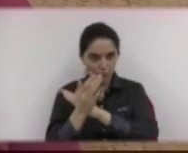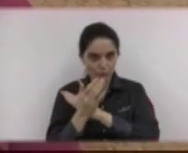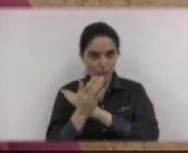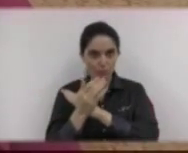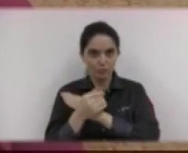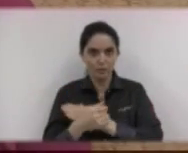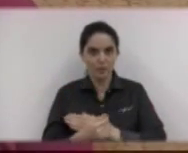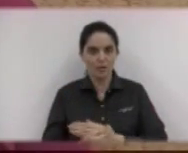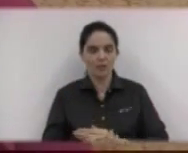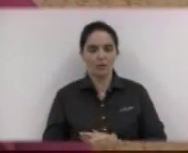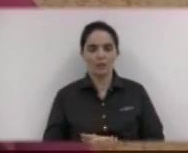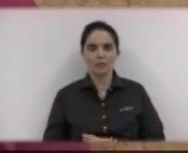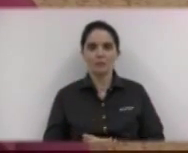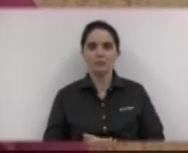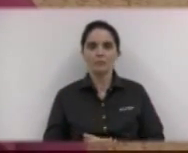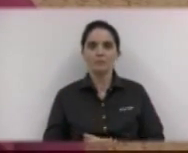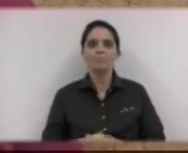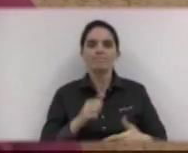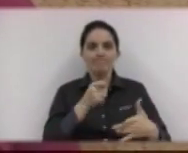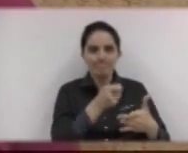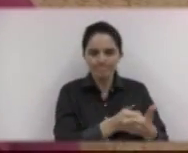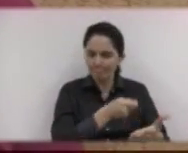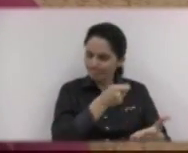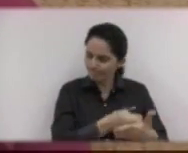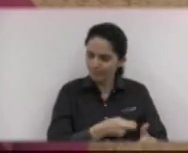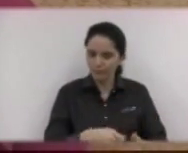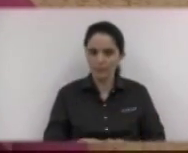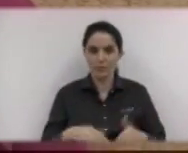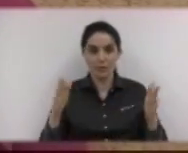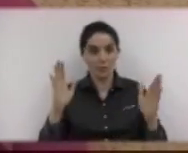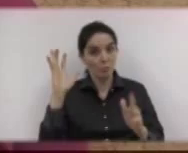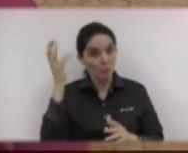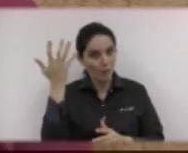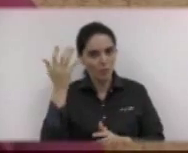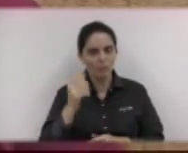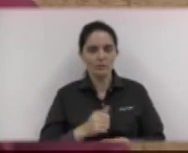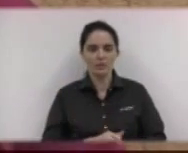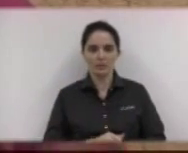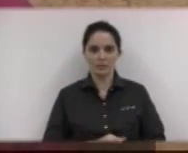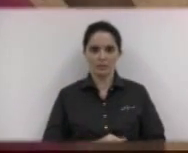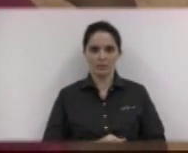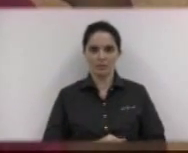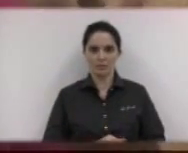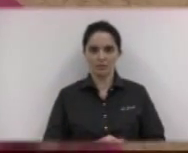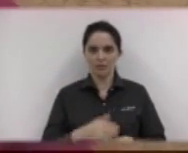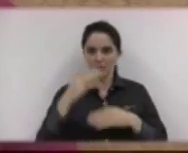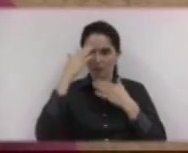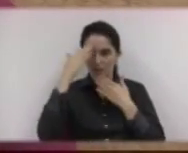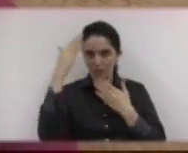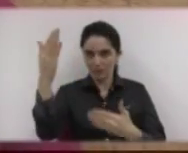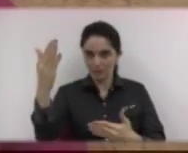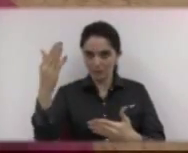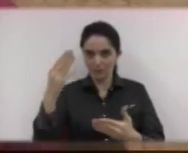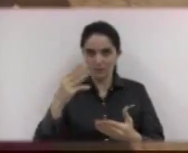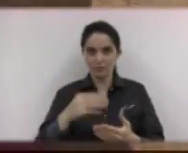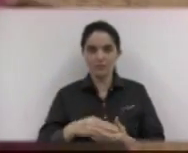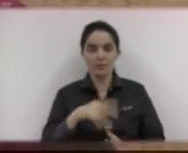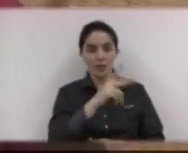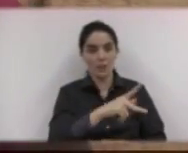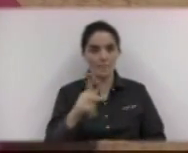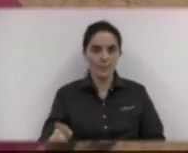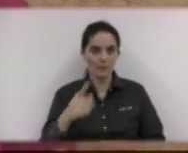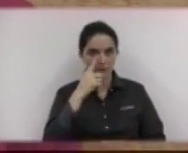pressão para que isso se tornasse realidade. Agradecer o presidente da casa, sempre mesmo,